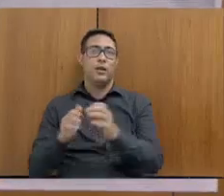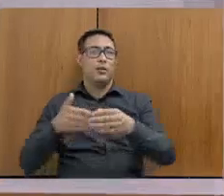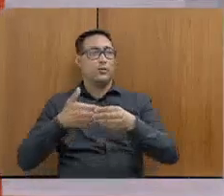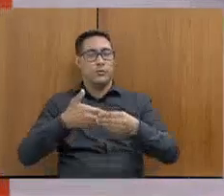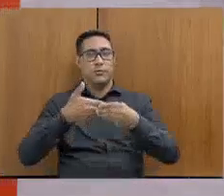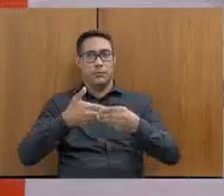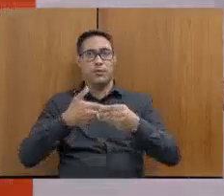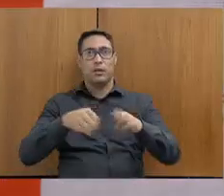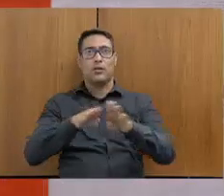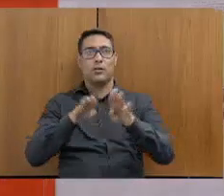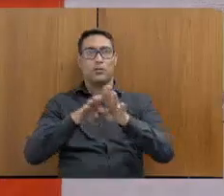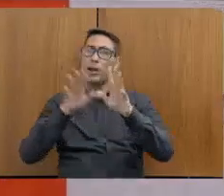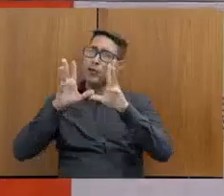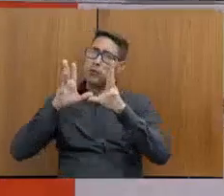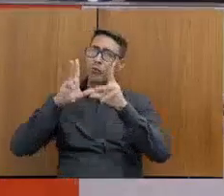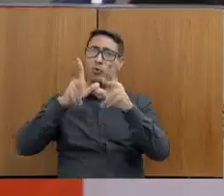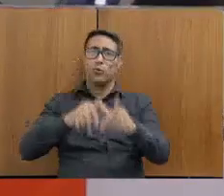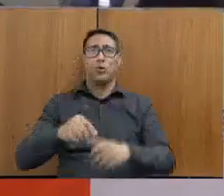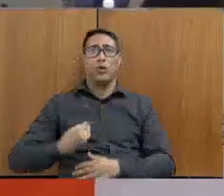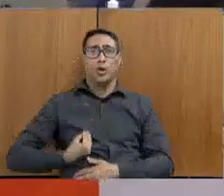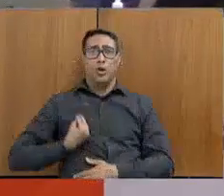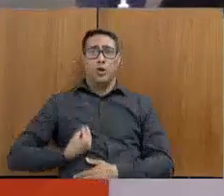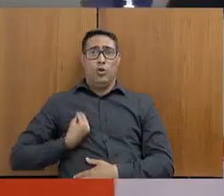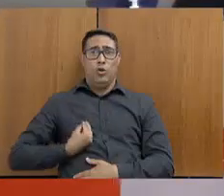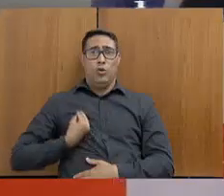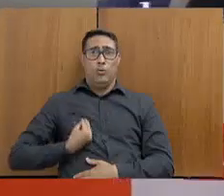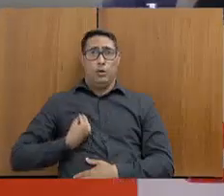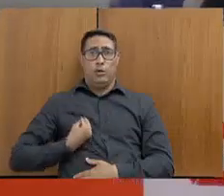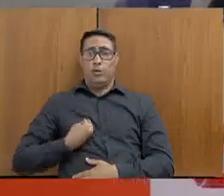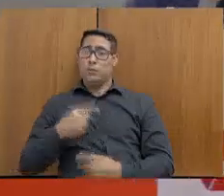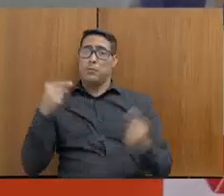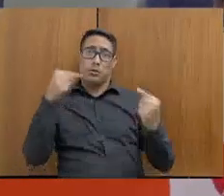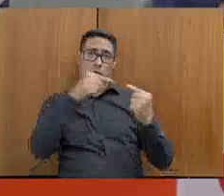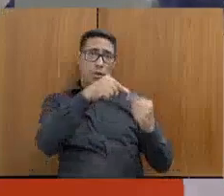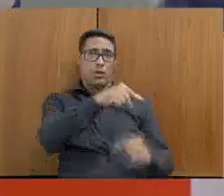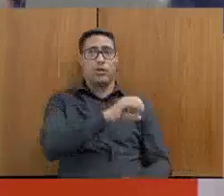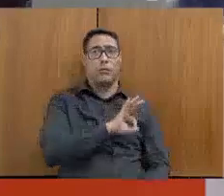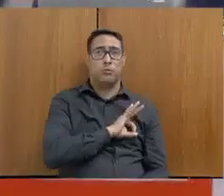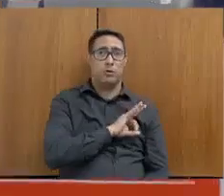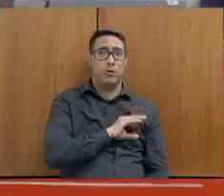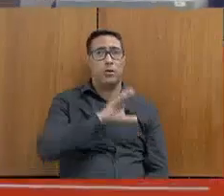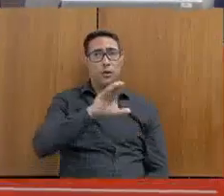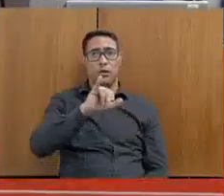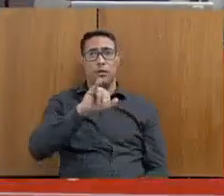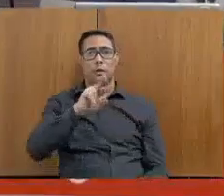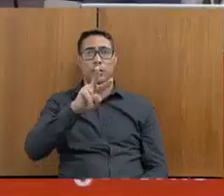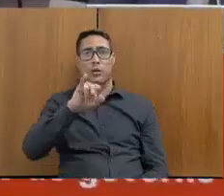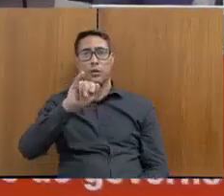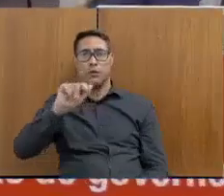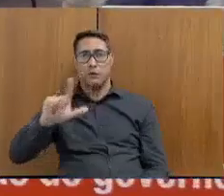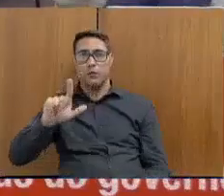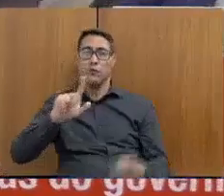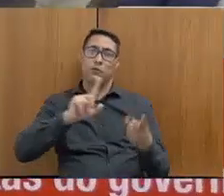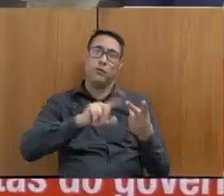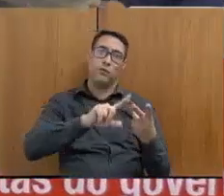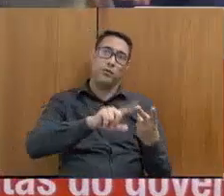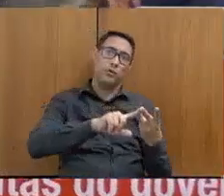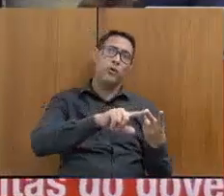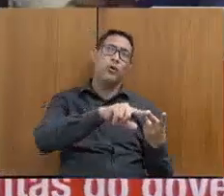também a todos os participantes aqui ligados à polícia civil, também os agentes penitenciários,